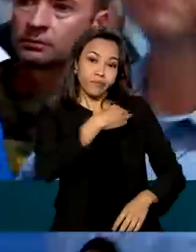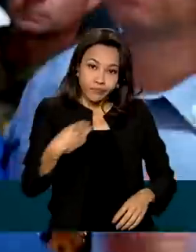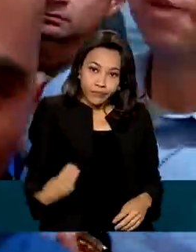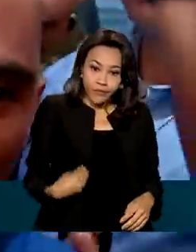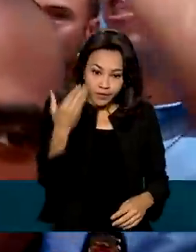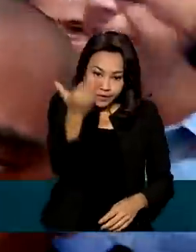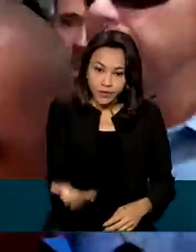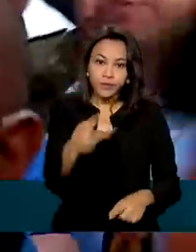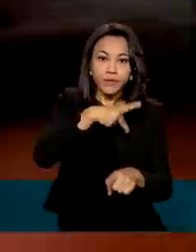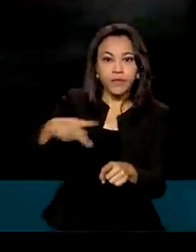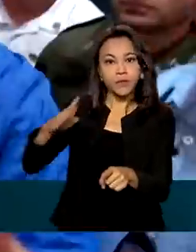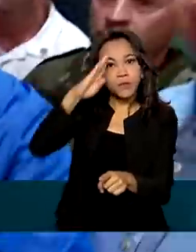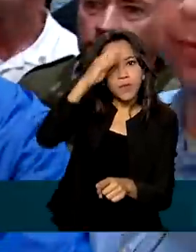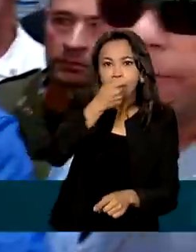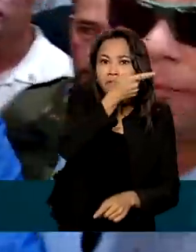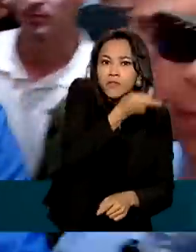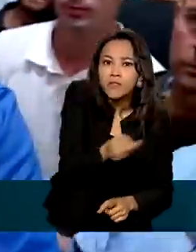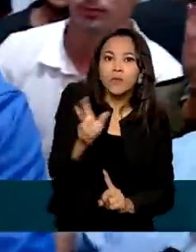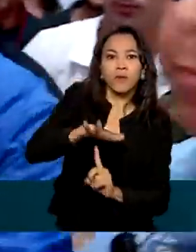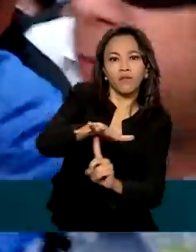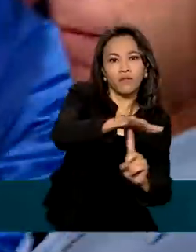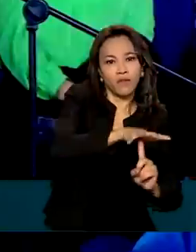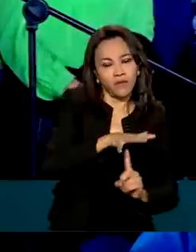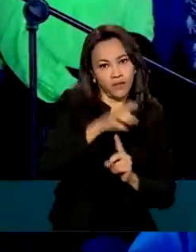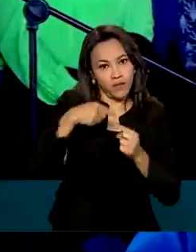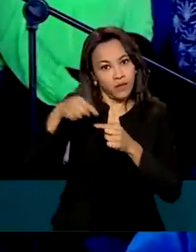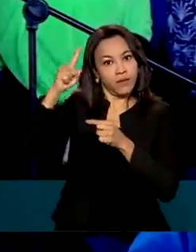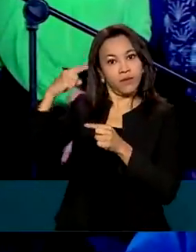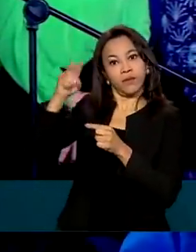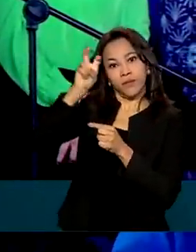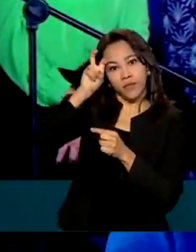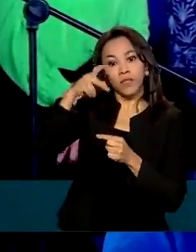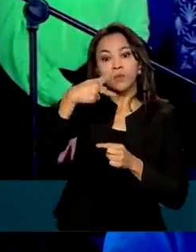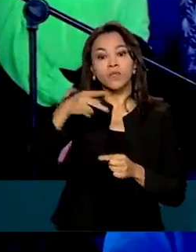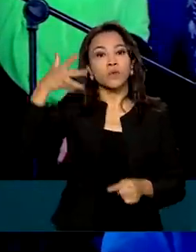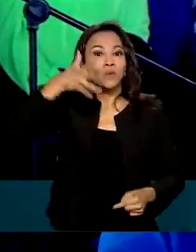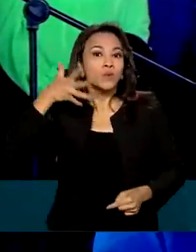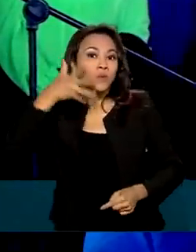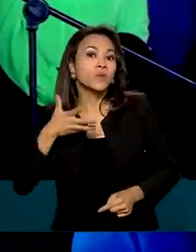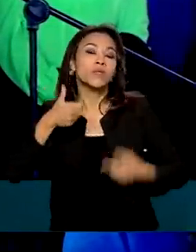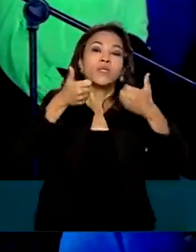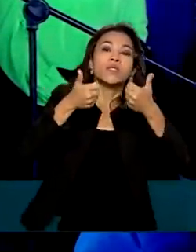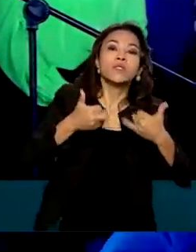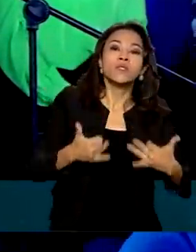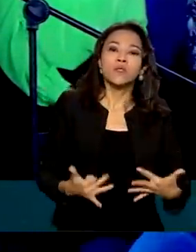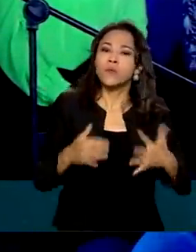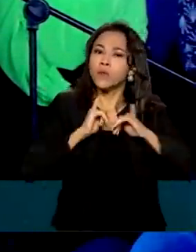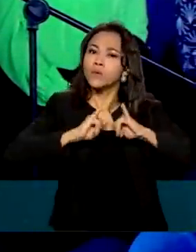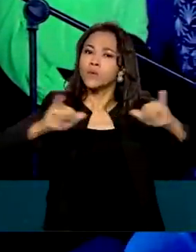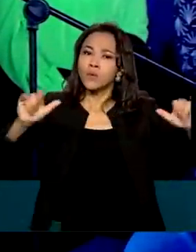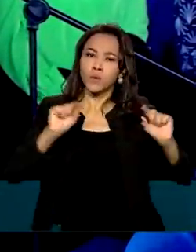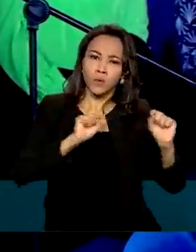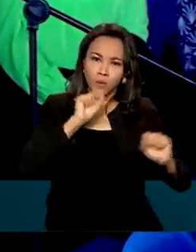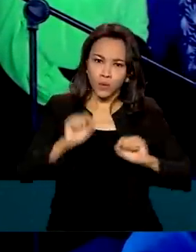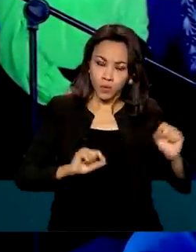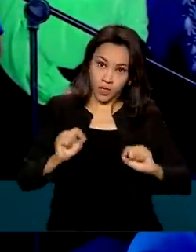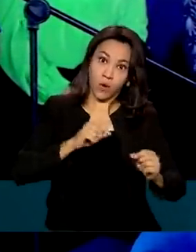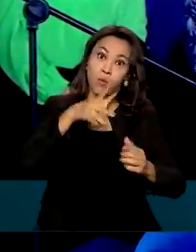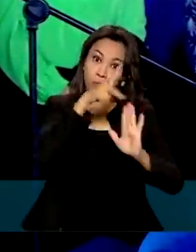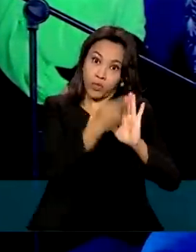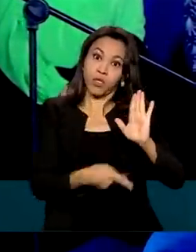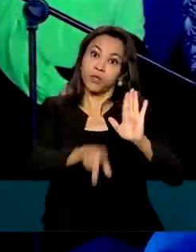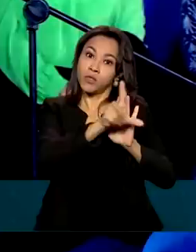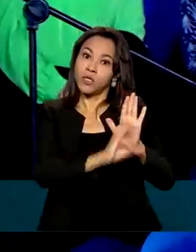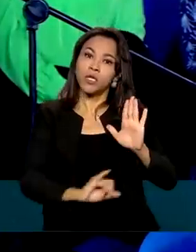Jair Bolsonaro visitou o evento nesta quinta-feira. Em seu discurso, Bolsonaro anunciou a sanção do projeto de lei,